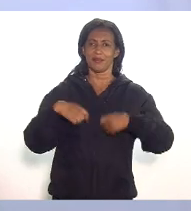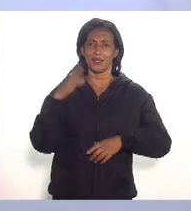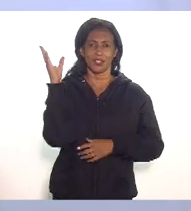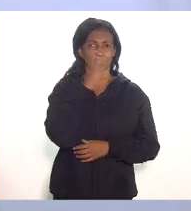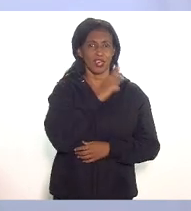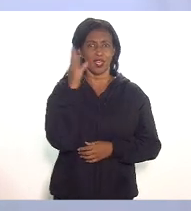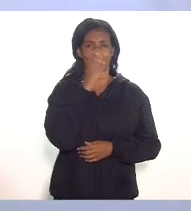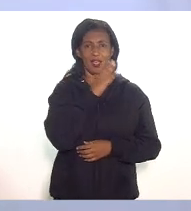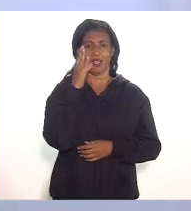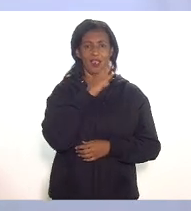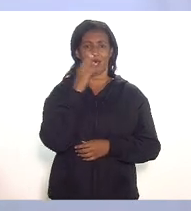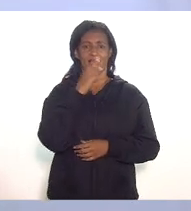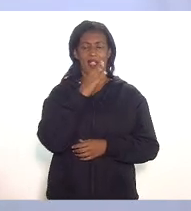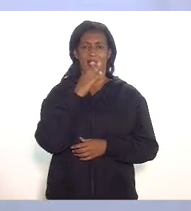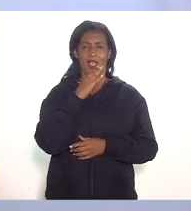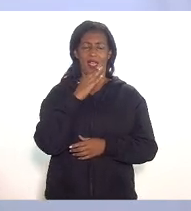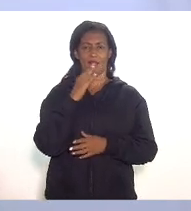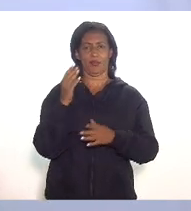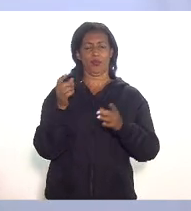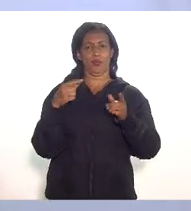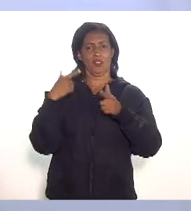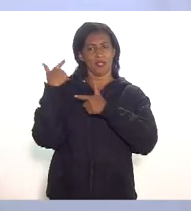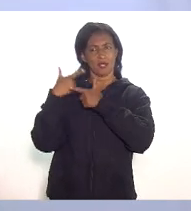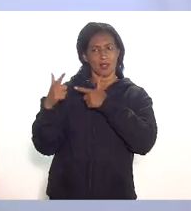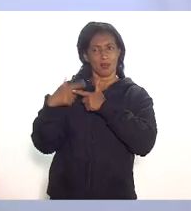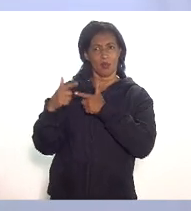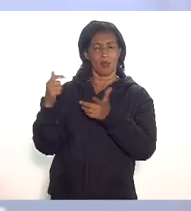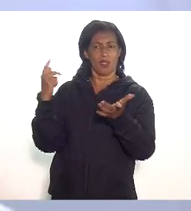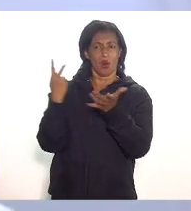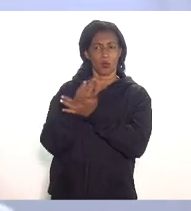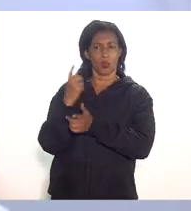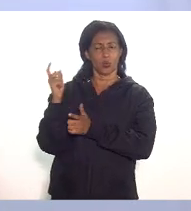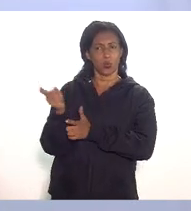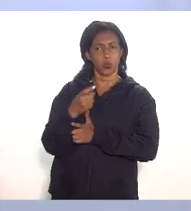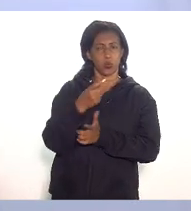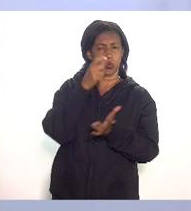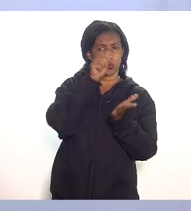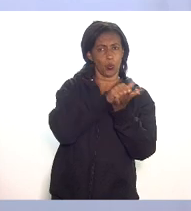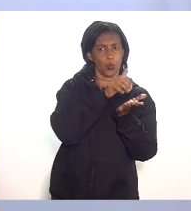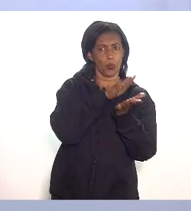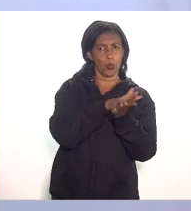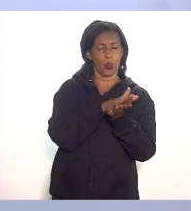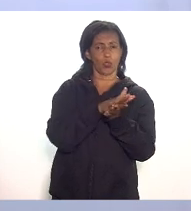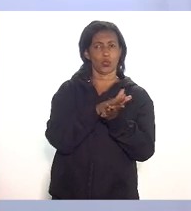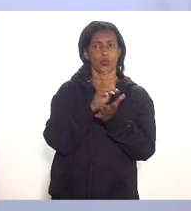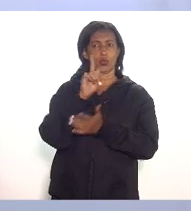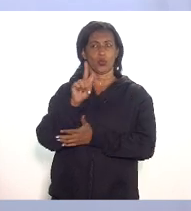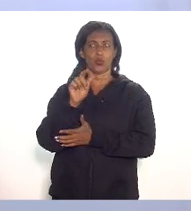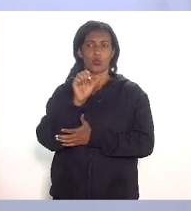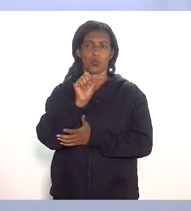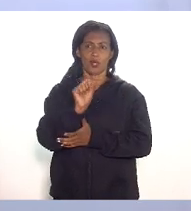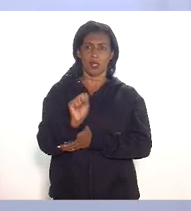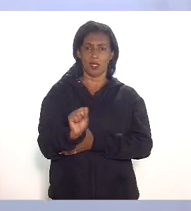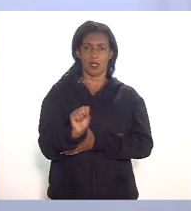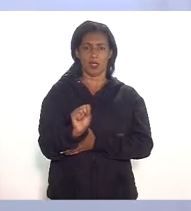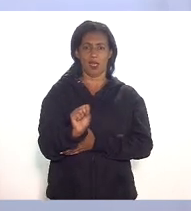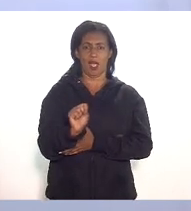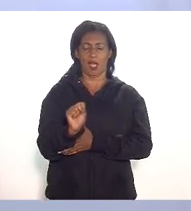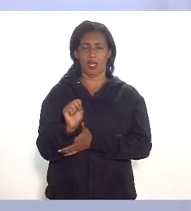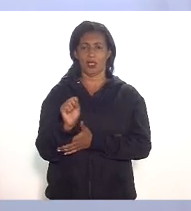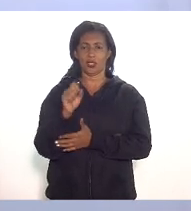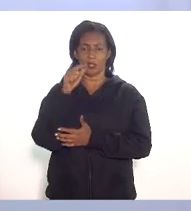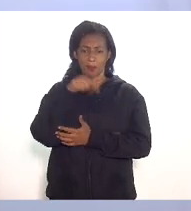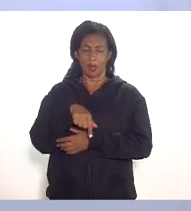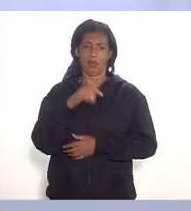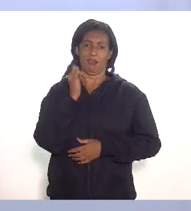sanar essa simetria que existe no sistema tributário brasileiro na utilização do gás como insumo para a